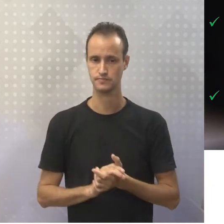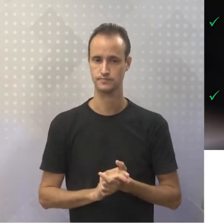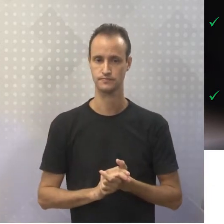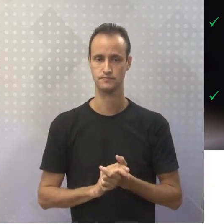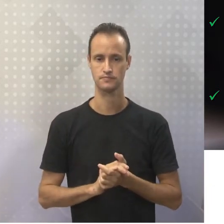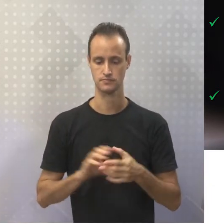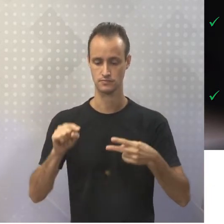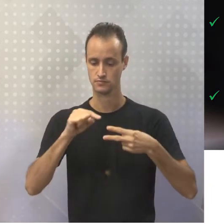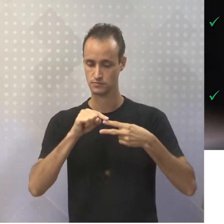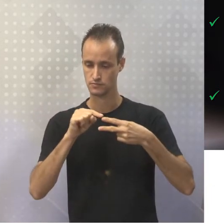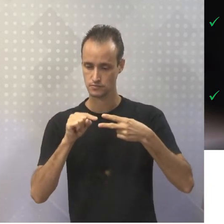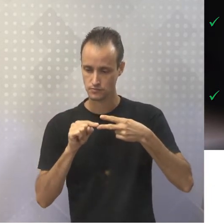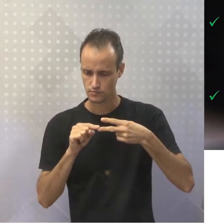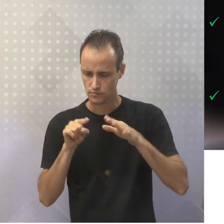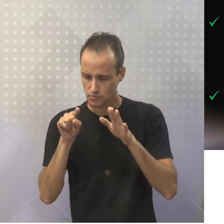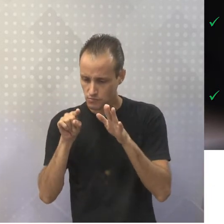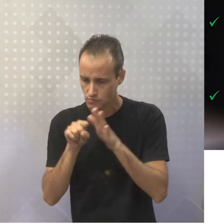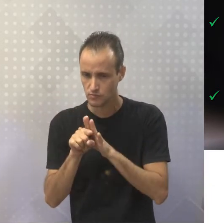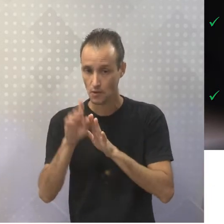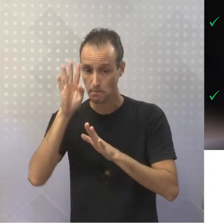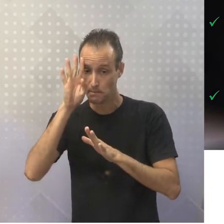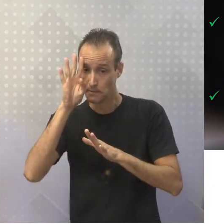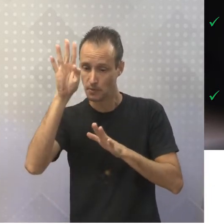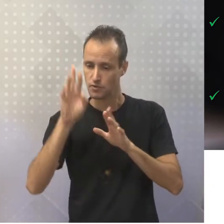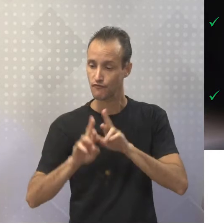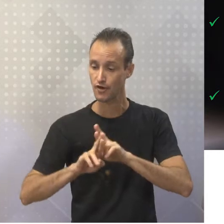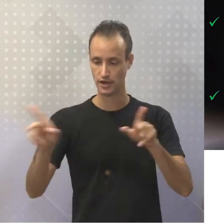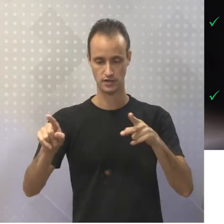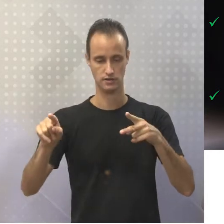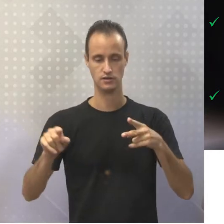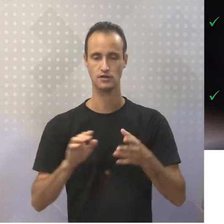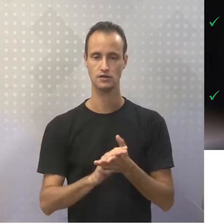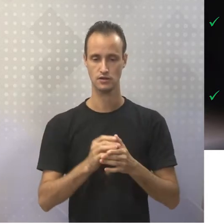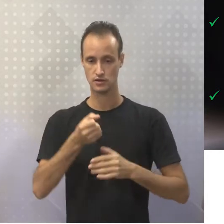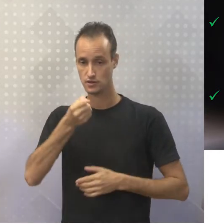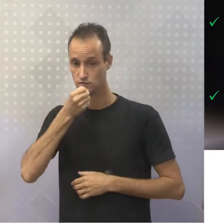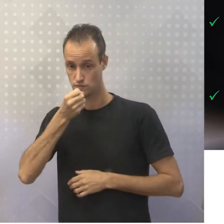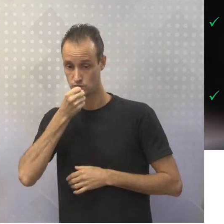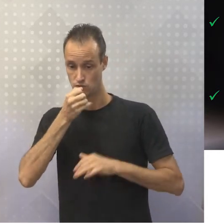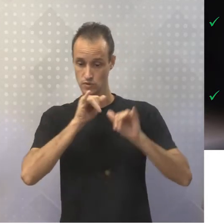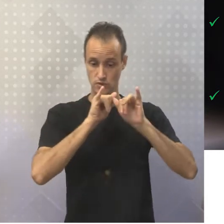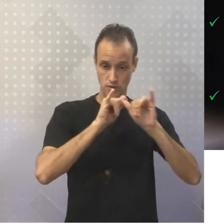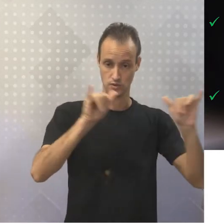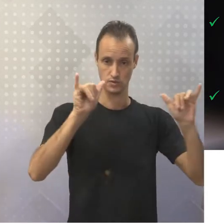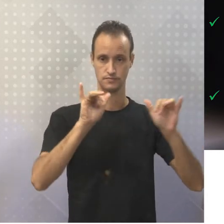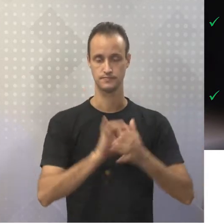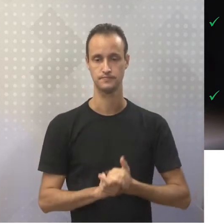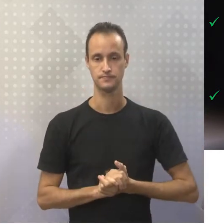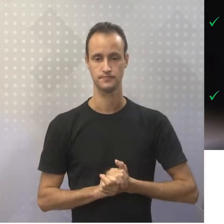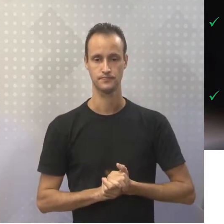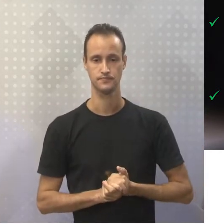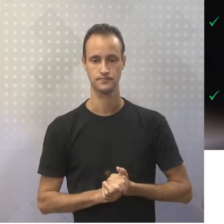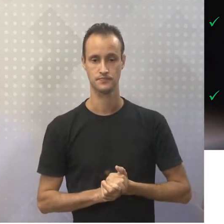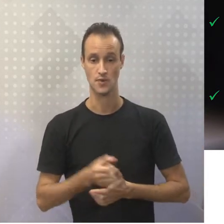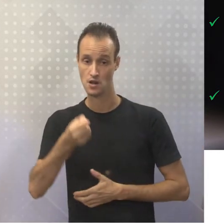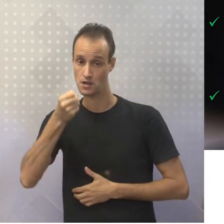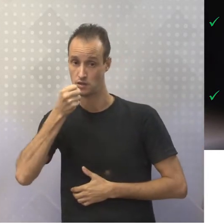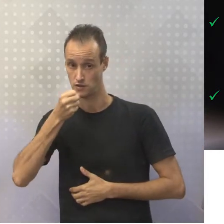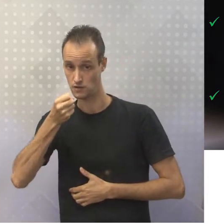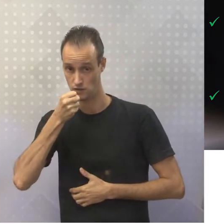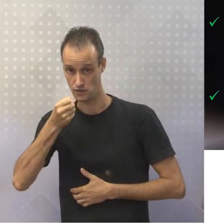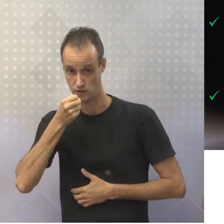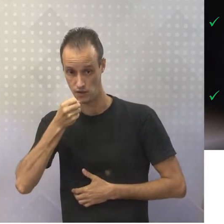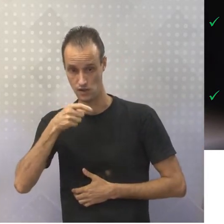essa é uma das principais diferenças com relação à notícia, né? A reportagem,